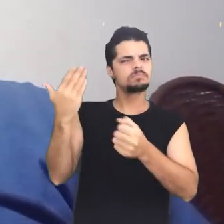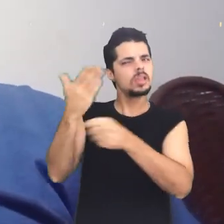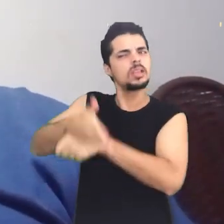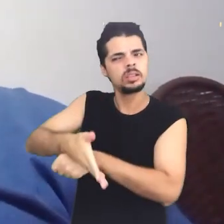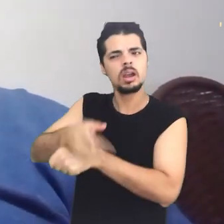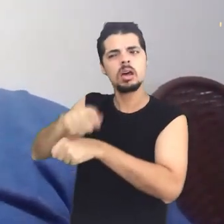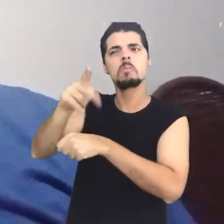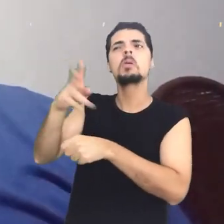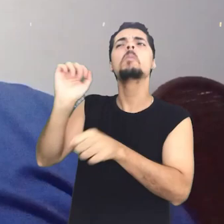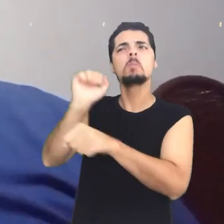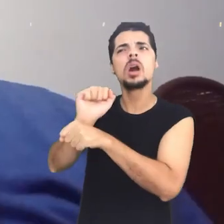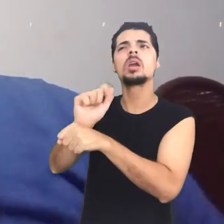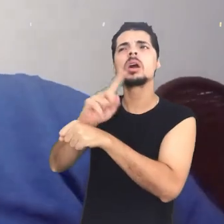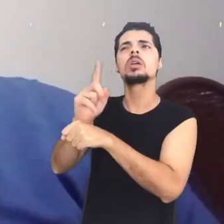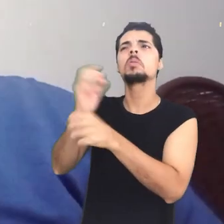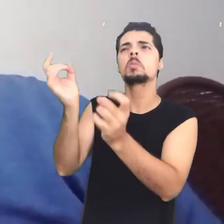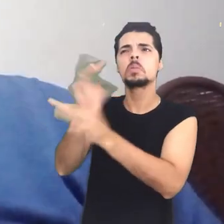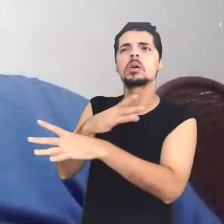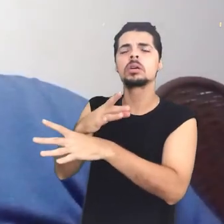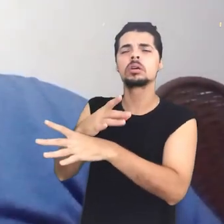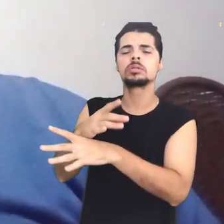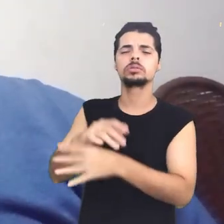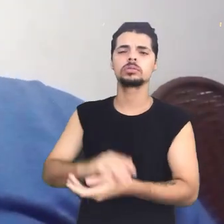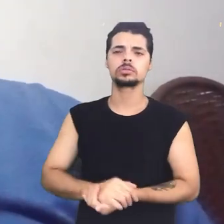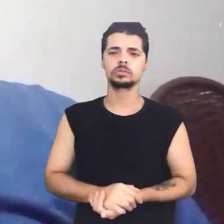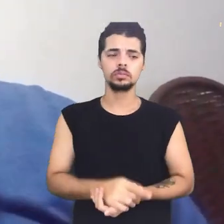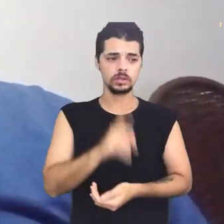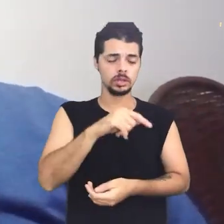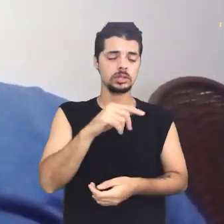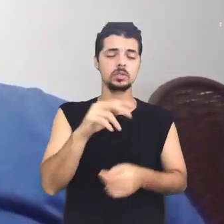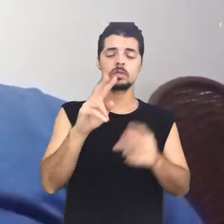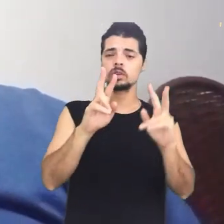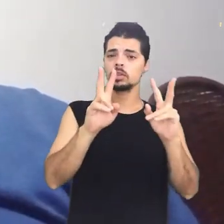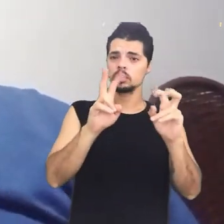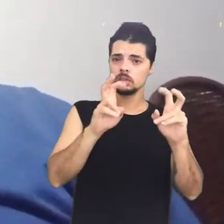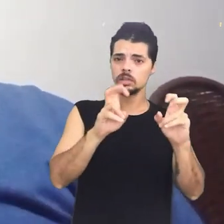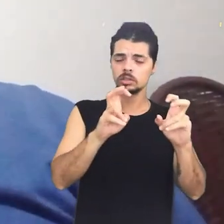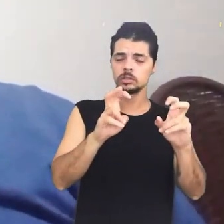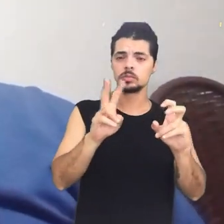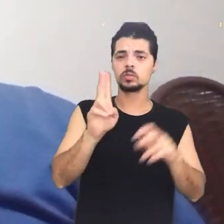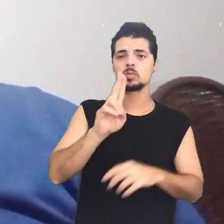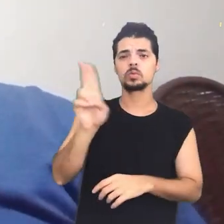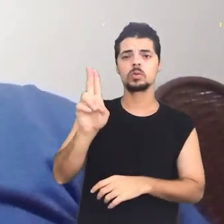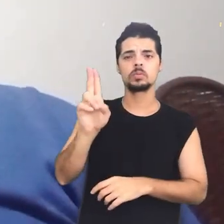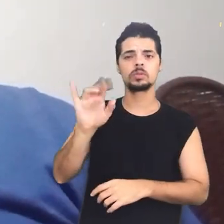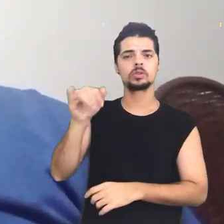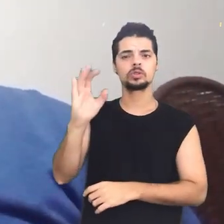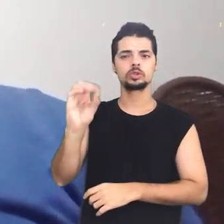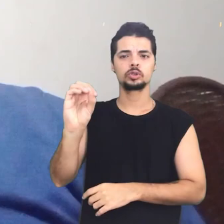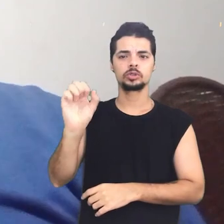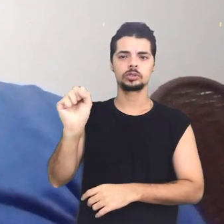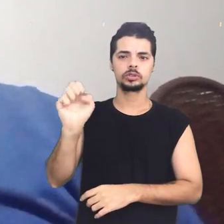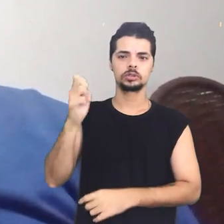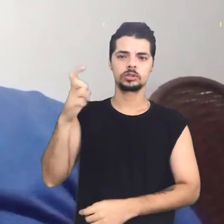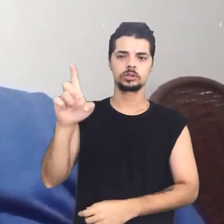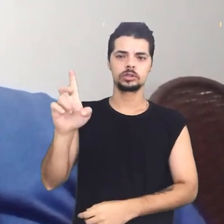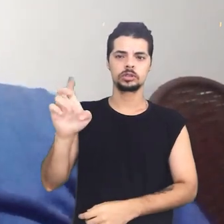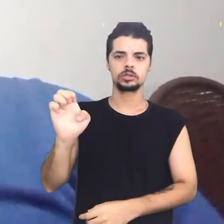promulgada. E essa revolução foi deflagrada por José Pereira Filgueiras,